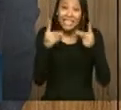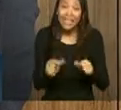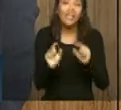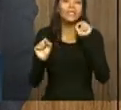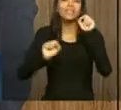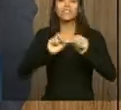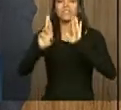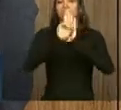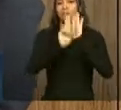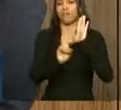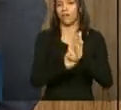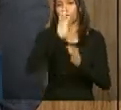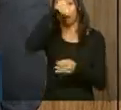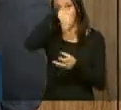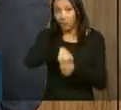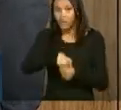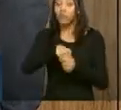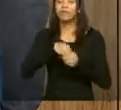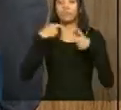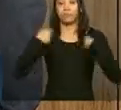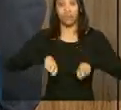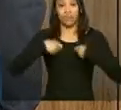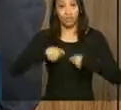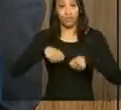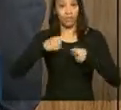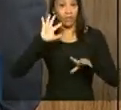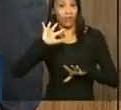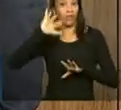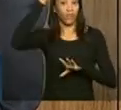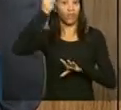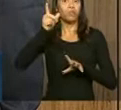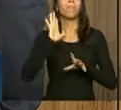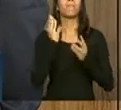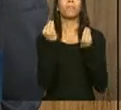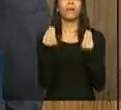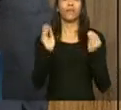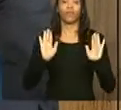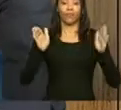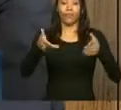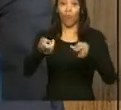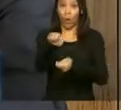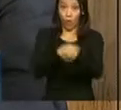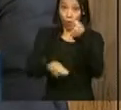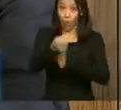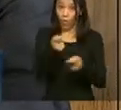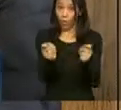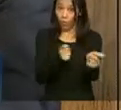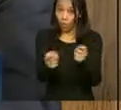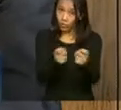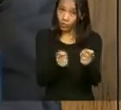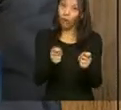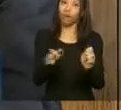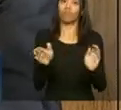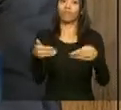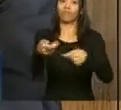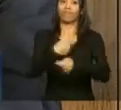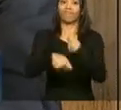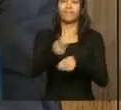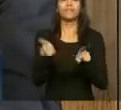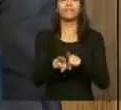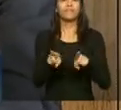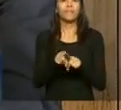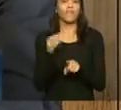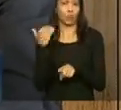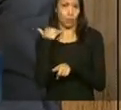medidas que deveriam ser tomadas para regulamentar o setor financeiro. primeiro, na parte de tornar o sistema bancário